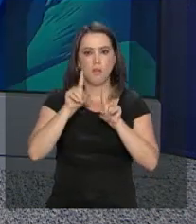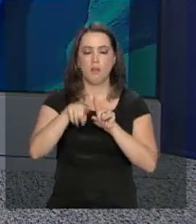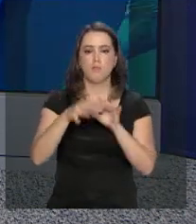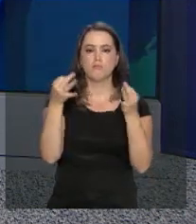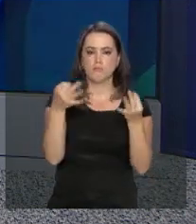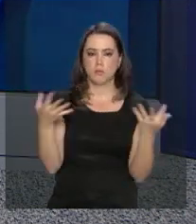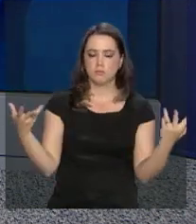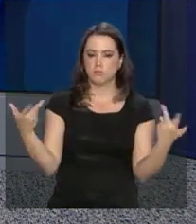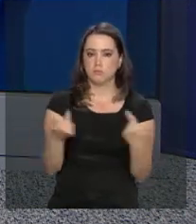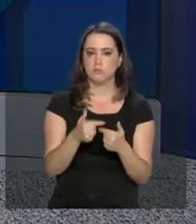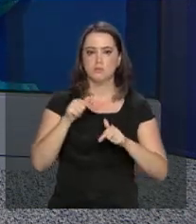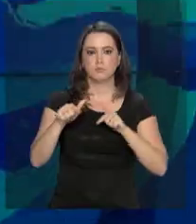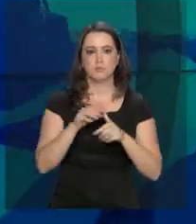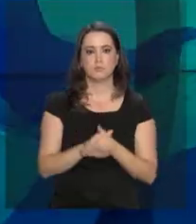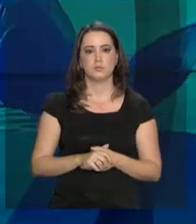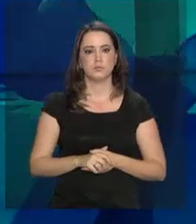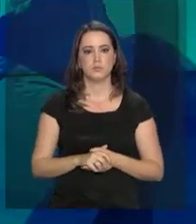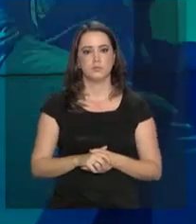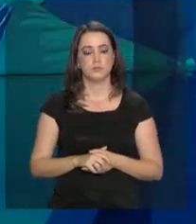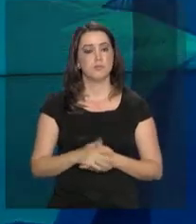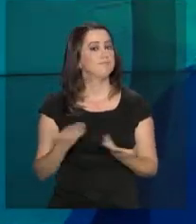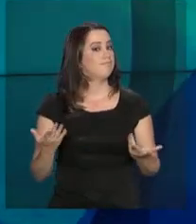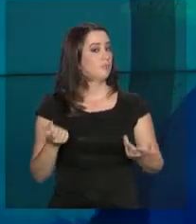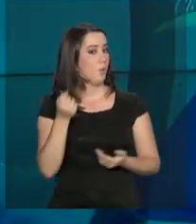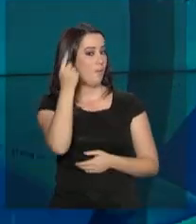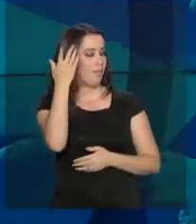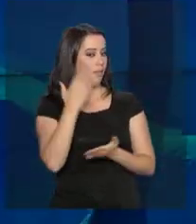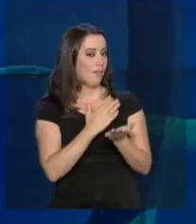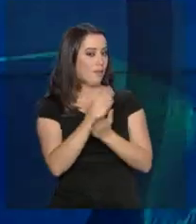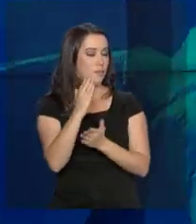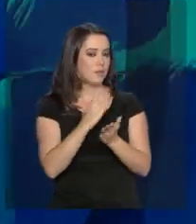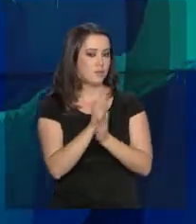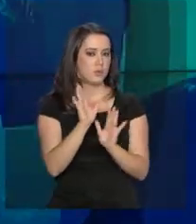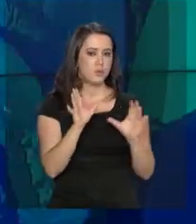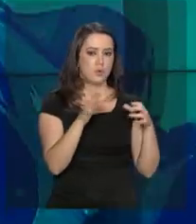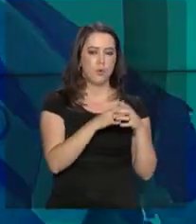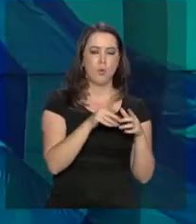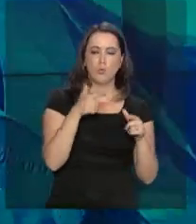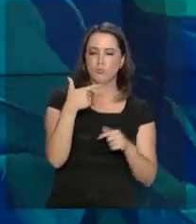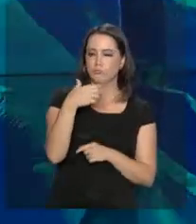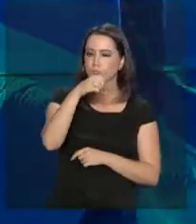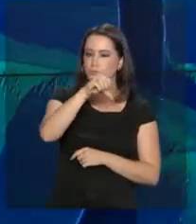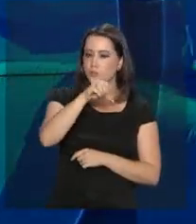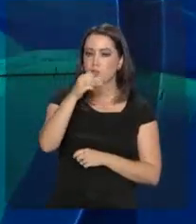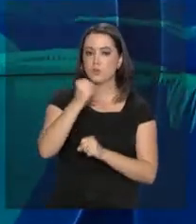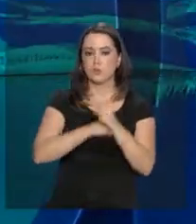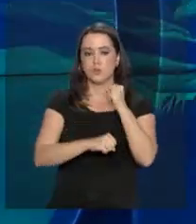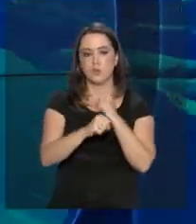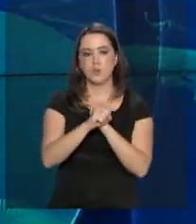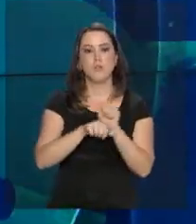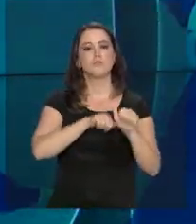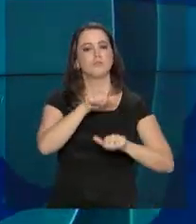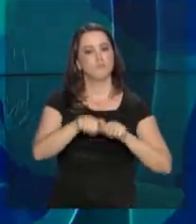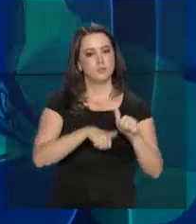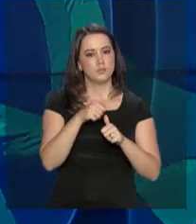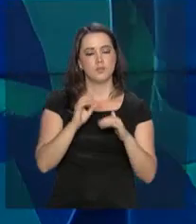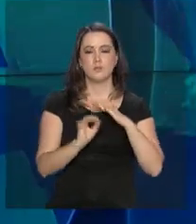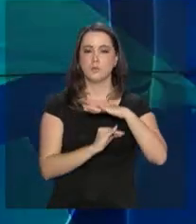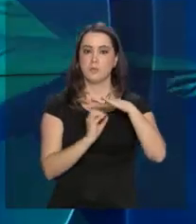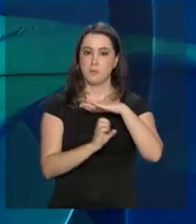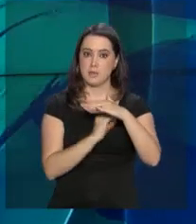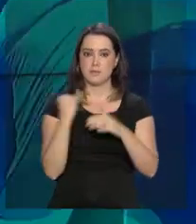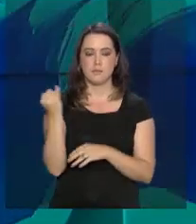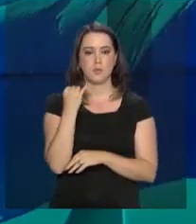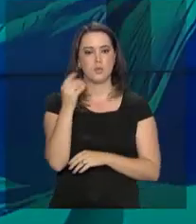e eficiência. Uma ideia que começou entre funcionários há 29 anos e se tornou tradição da empresa